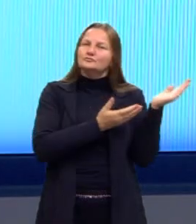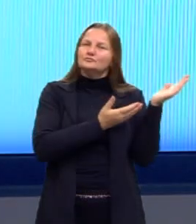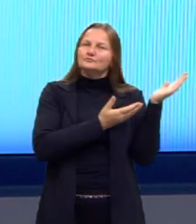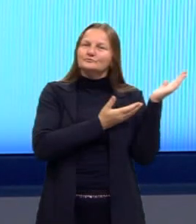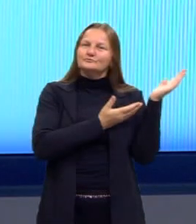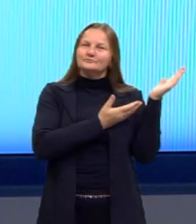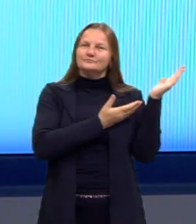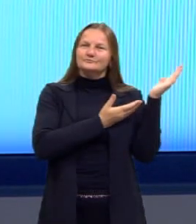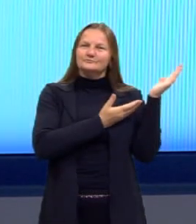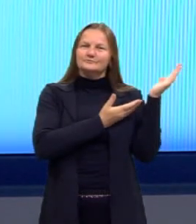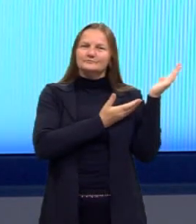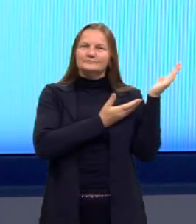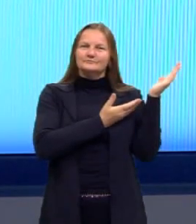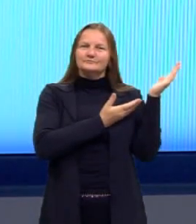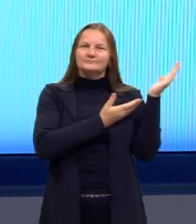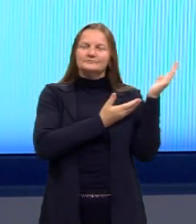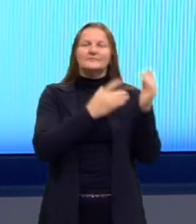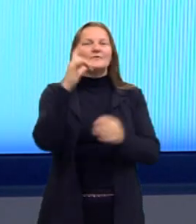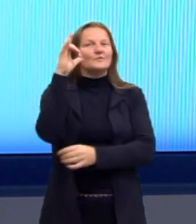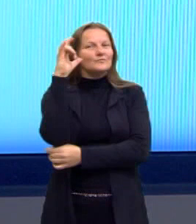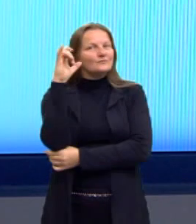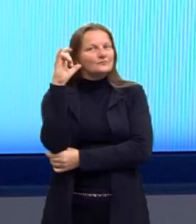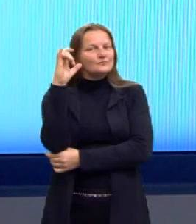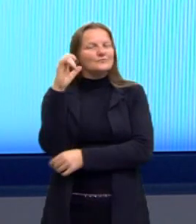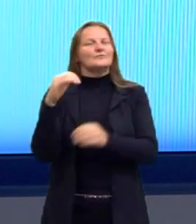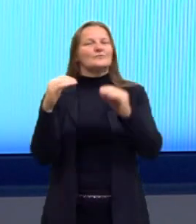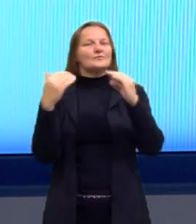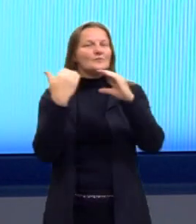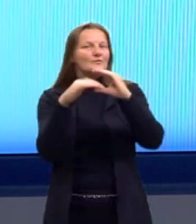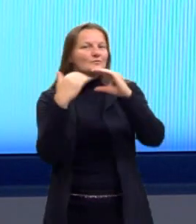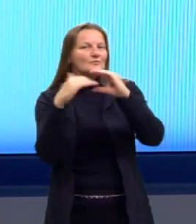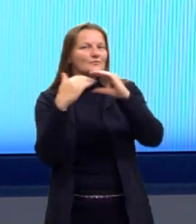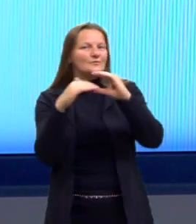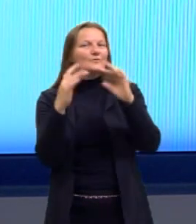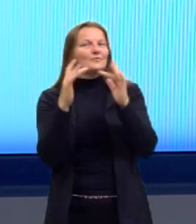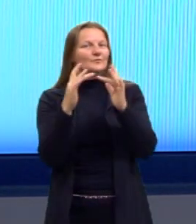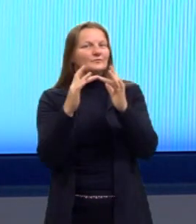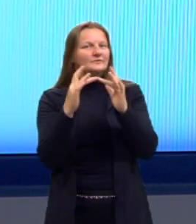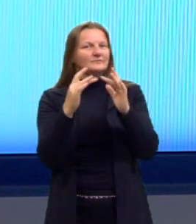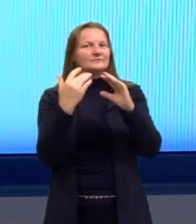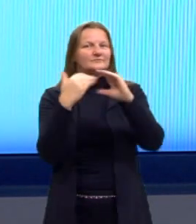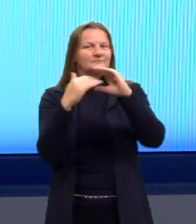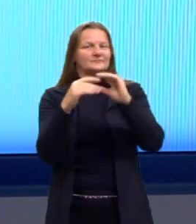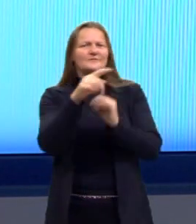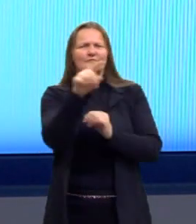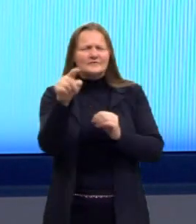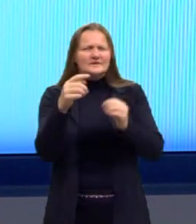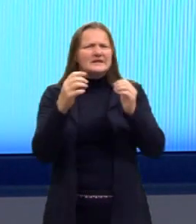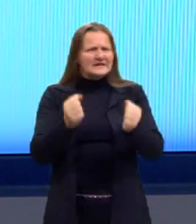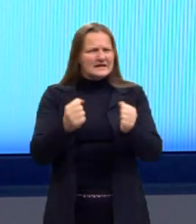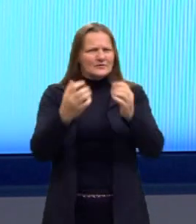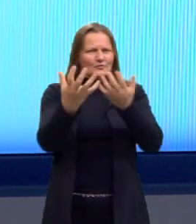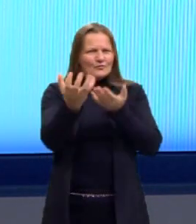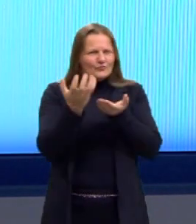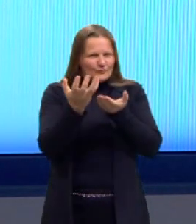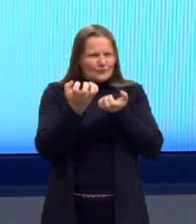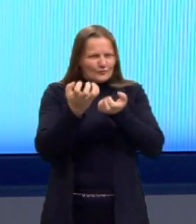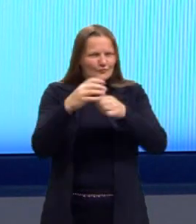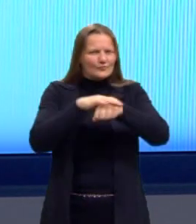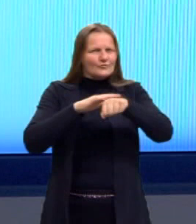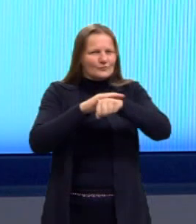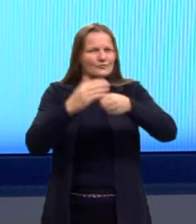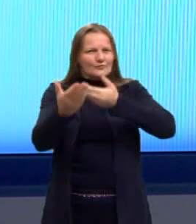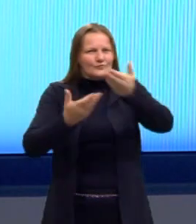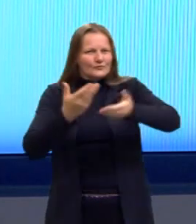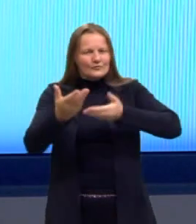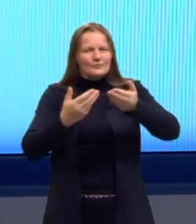vocês têm o meu Instagram e também o meu e-mail educar, caso vocês queiram entrar em contato ou